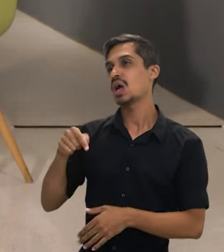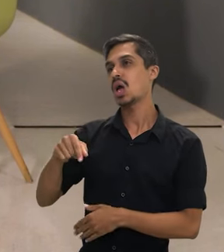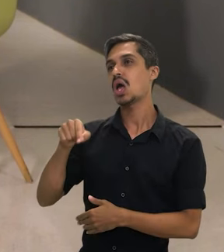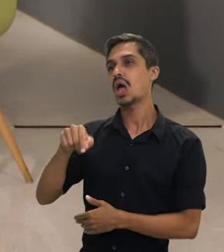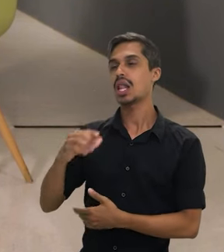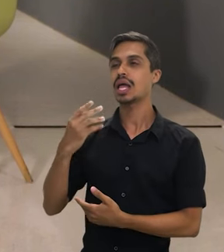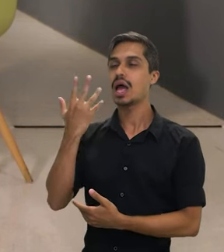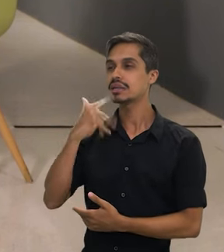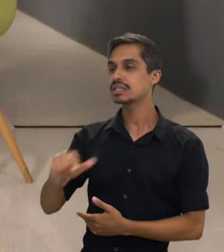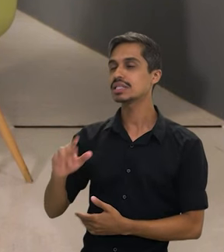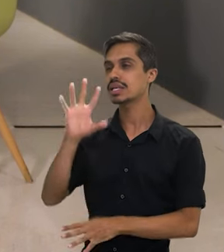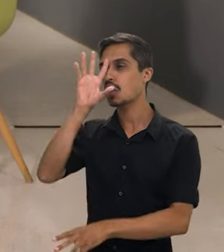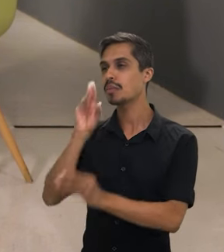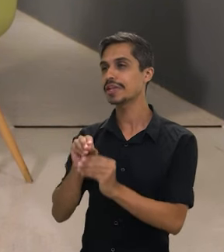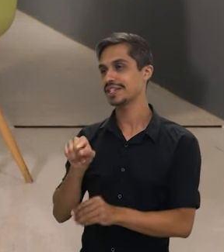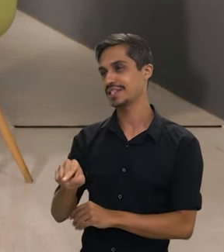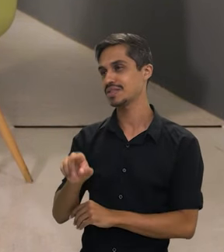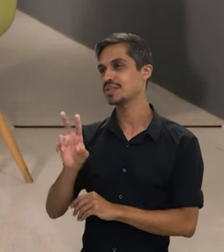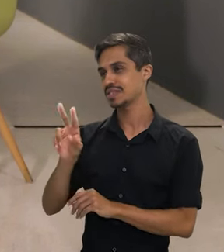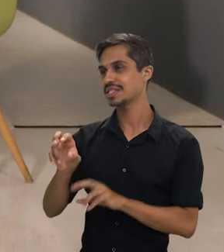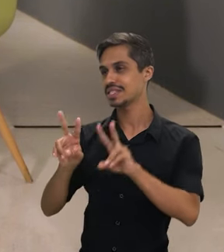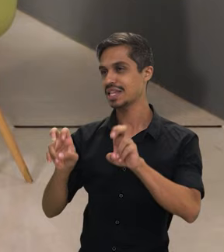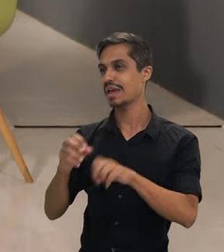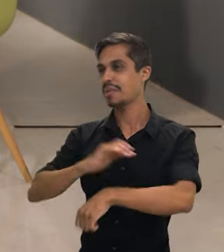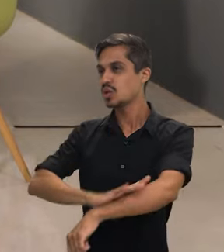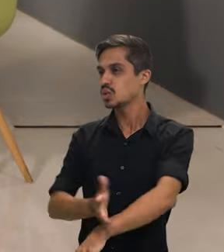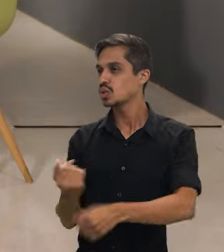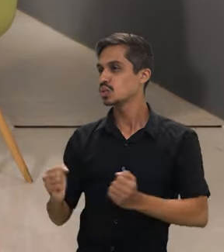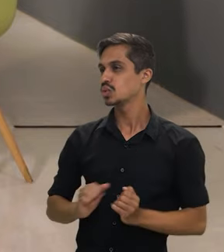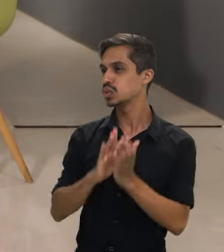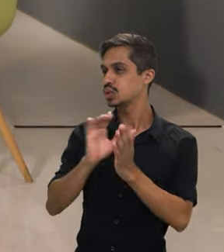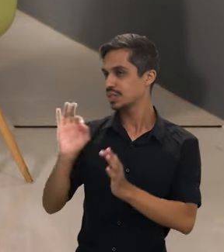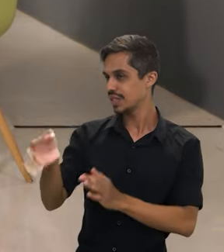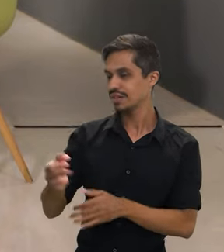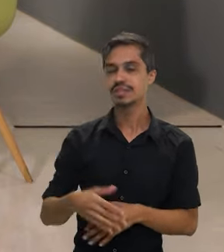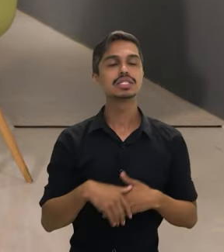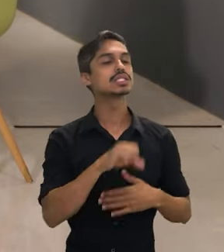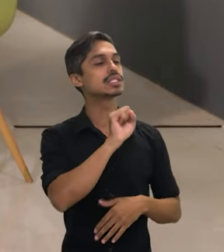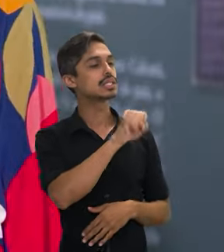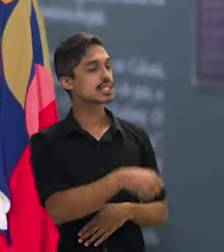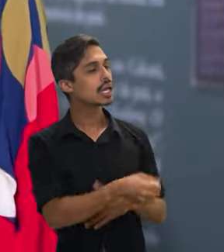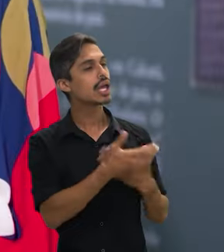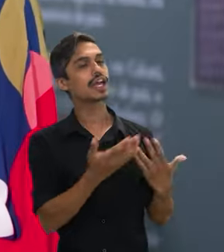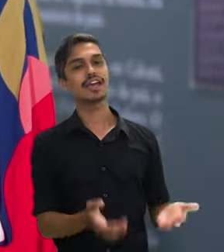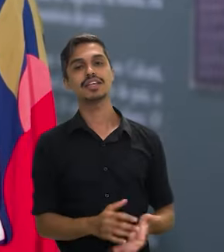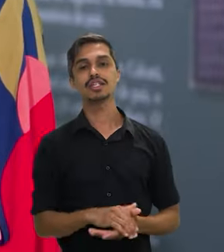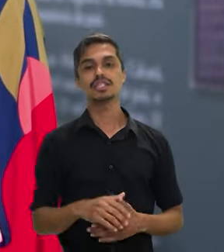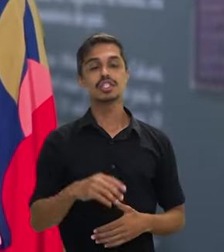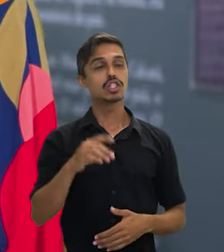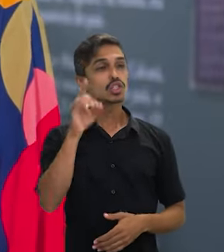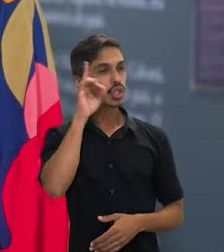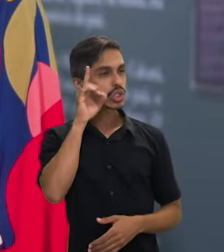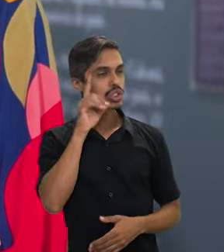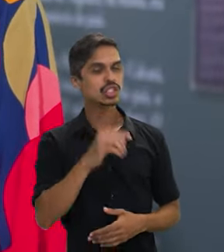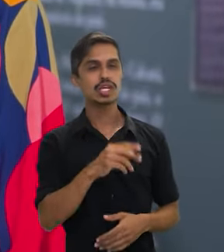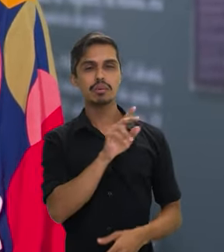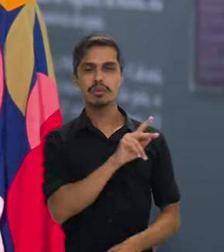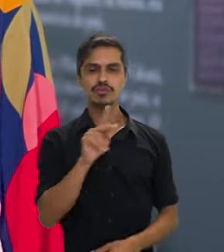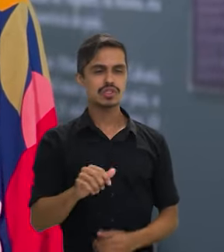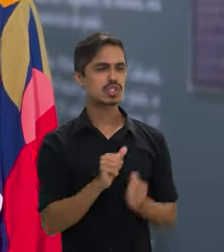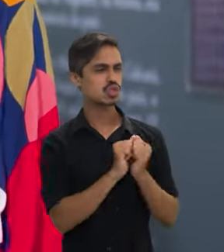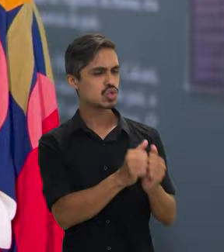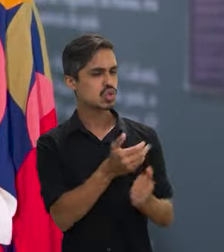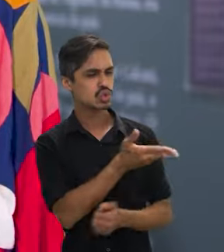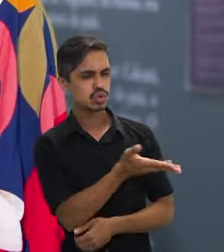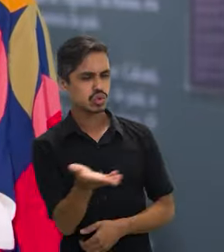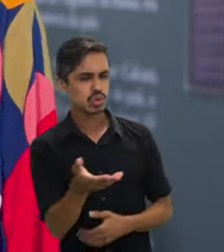Com certeza, com certeza. Eu acho que o professor, é isso, né? É aquela pessoa, aquela imagem, figura que está diariamente com as crianças e que